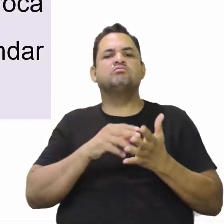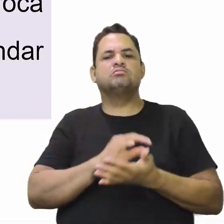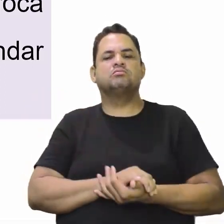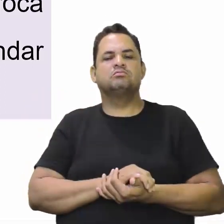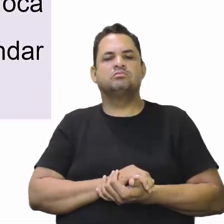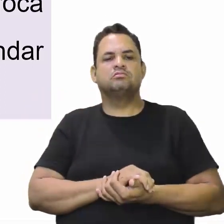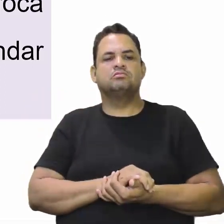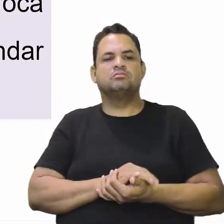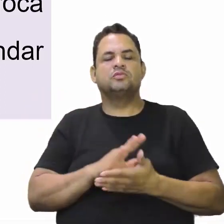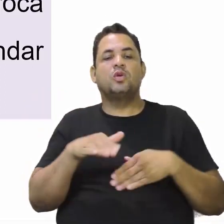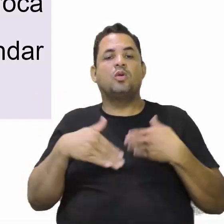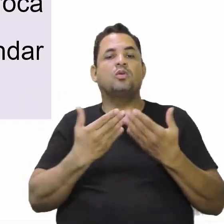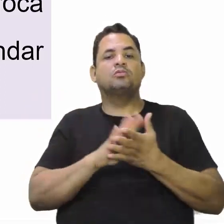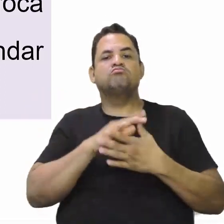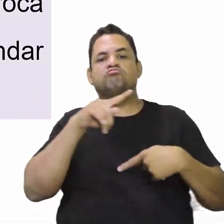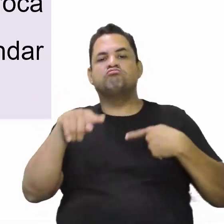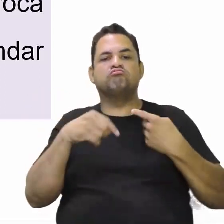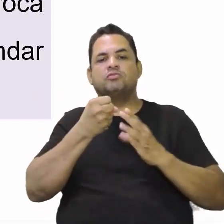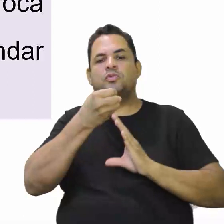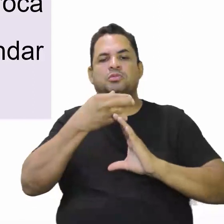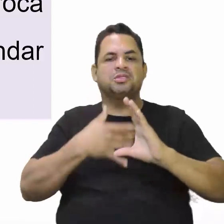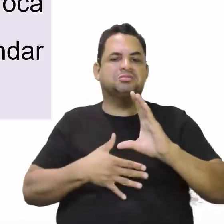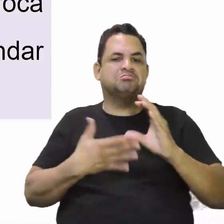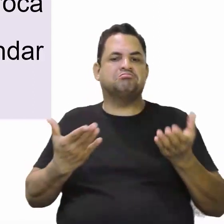Qual era o papel deles? Qual era a função deles?